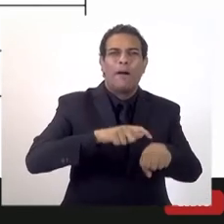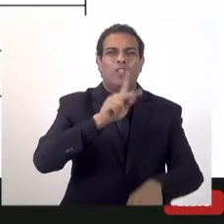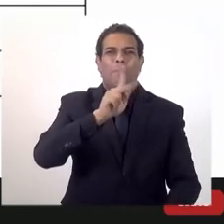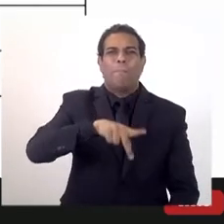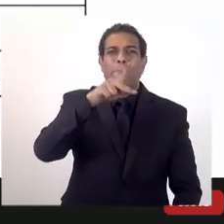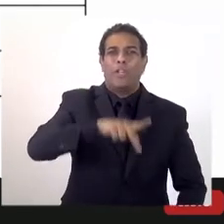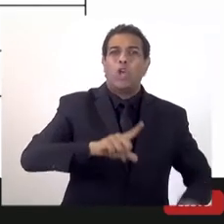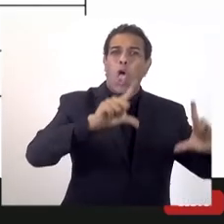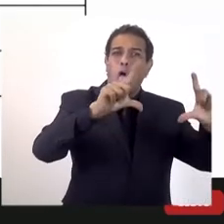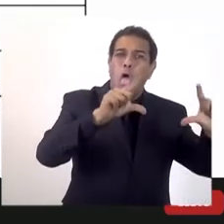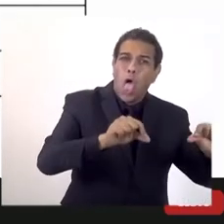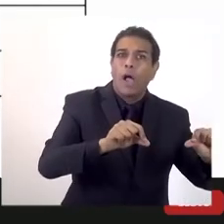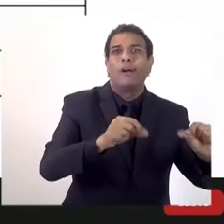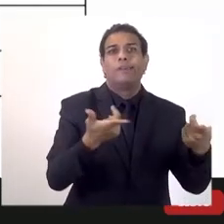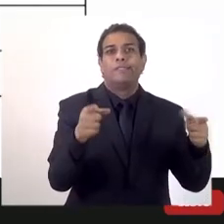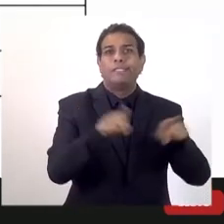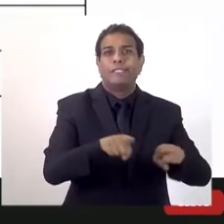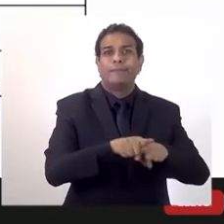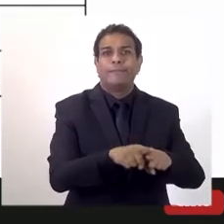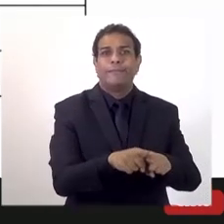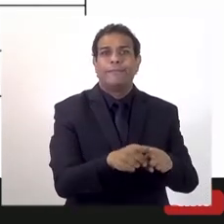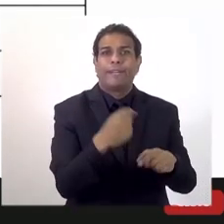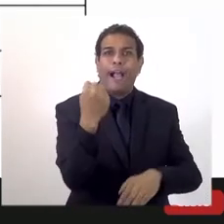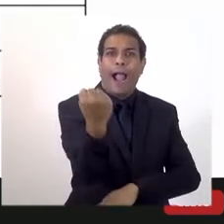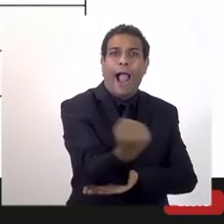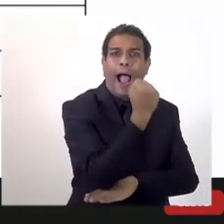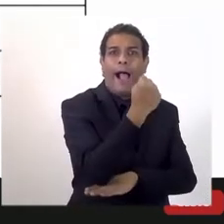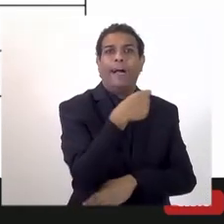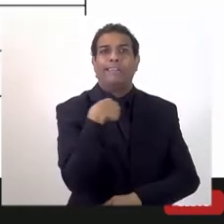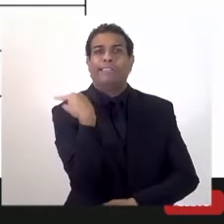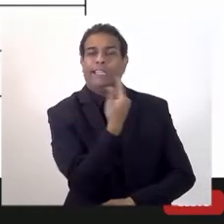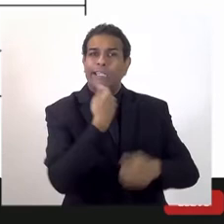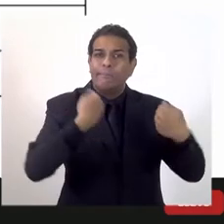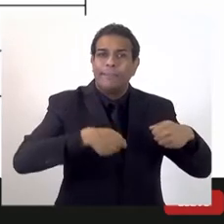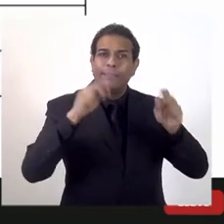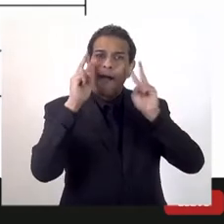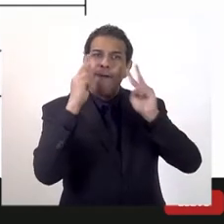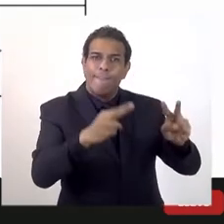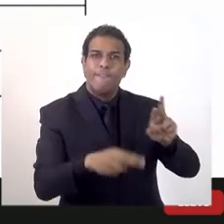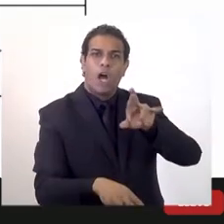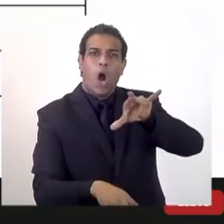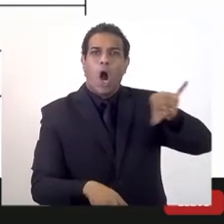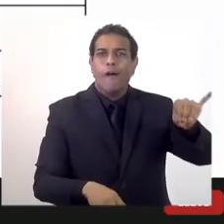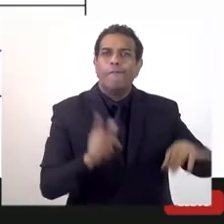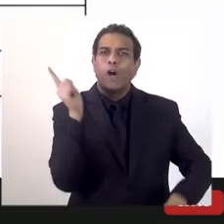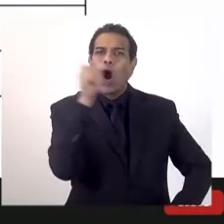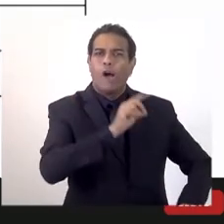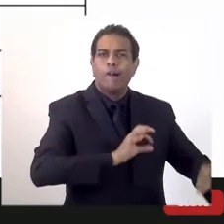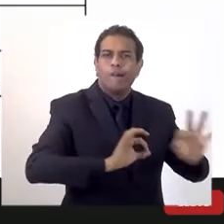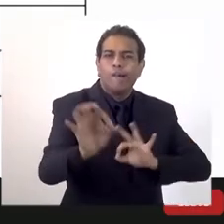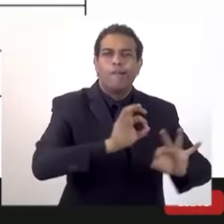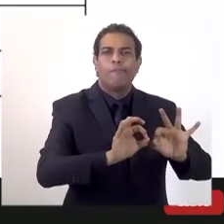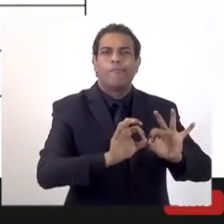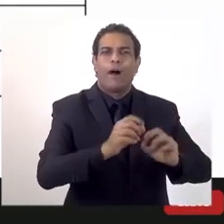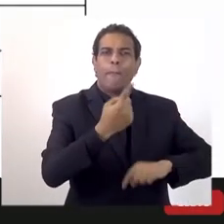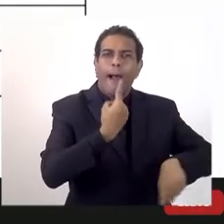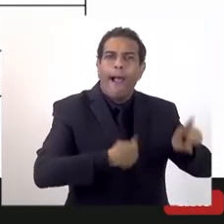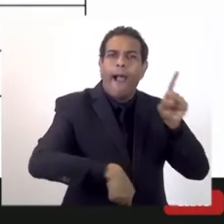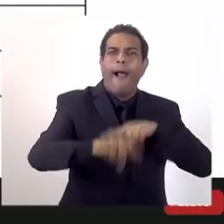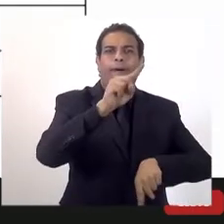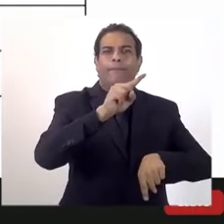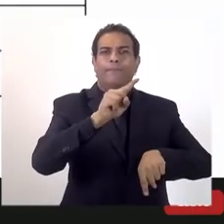Então, essa situação, ela aí se agrava e a gente precisa realmente estar se unindo, procurando encontrar saídas